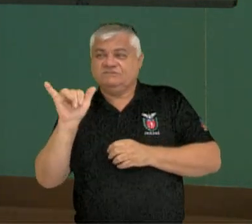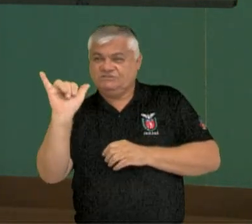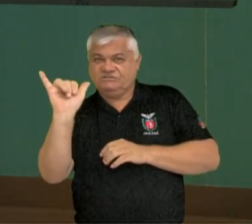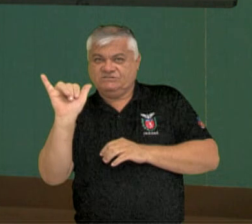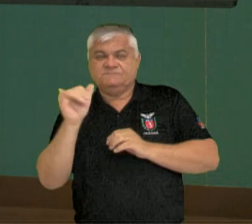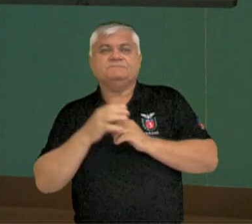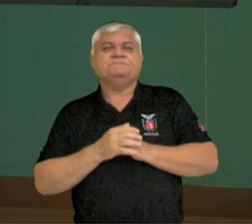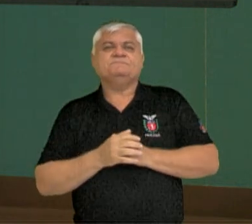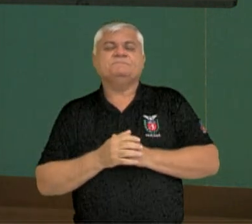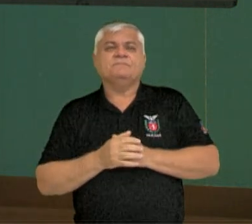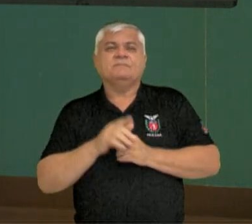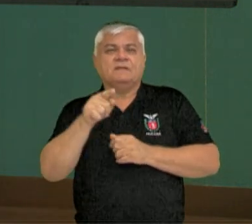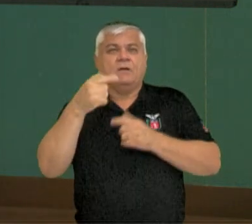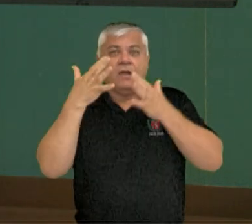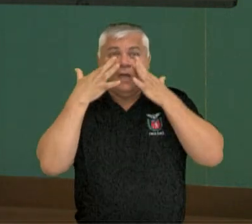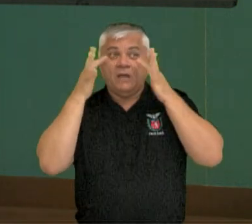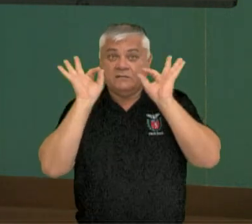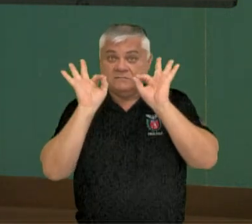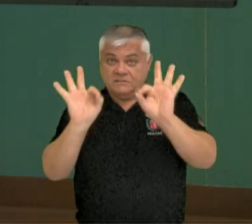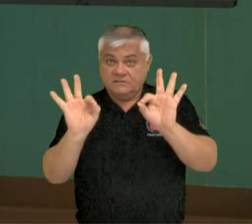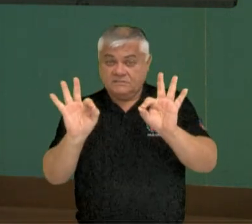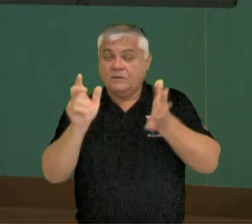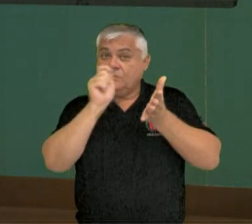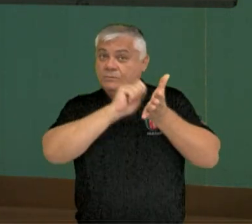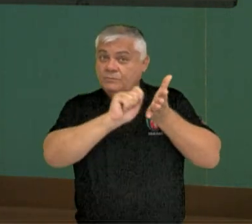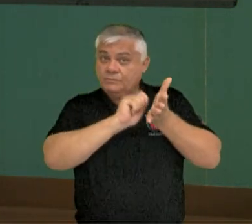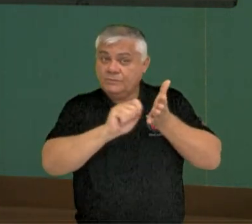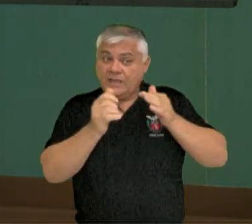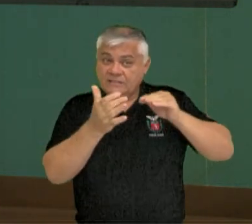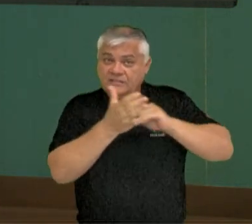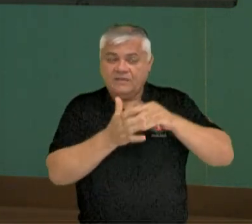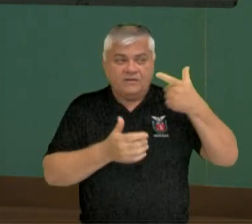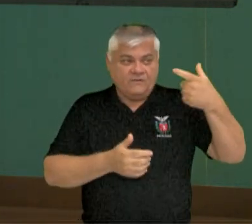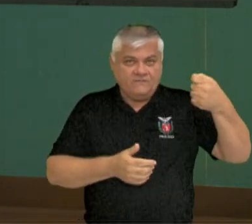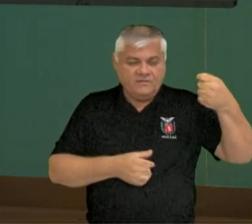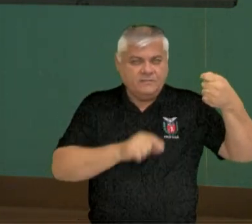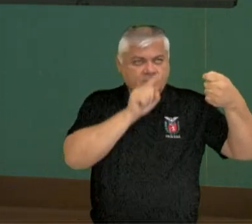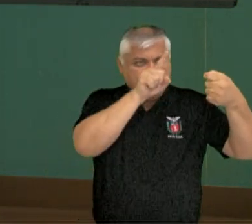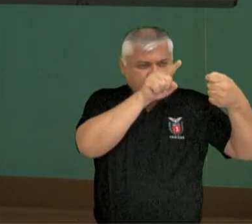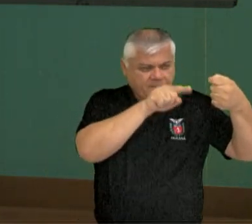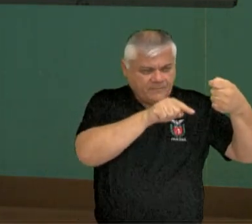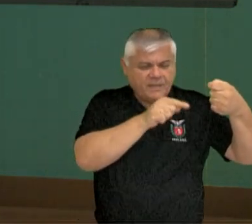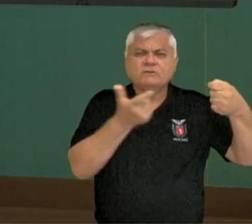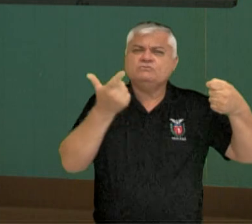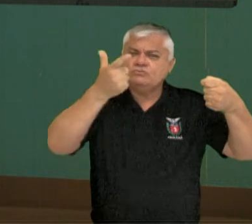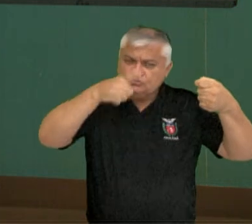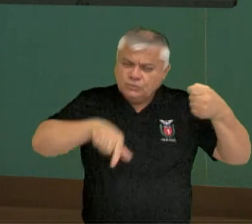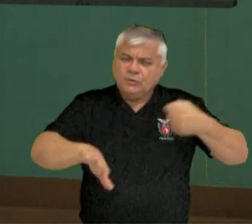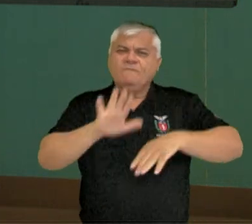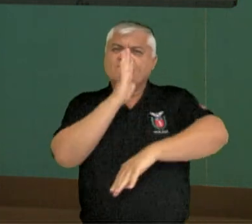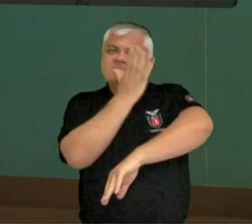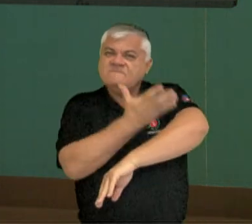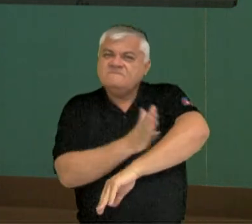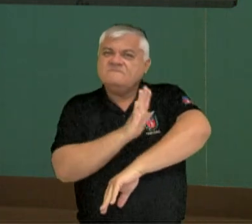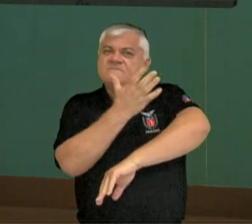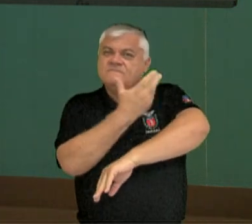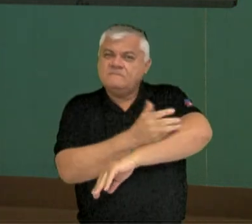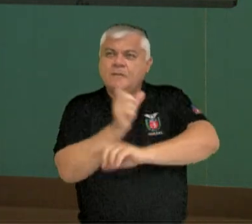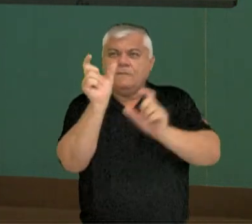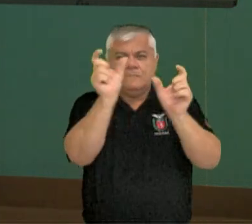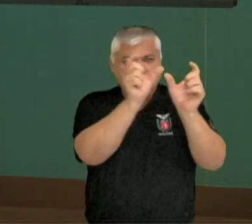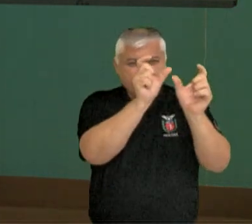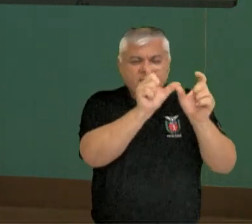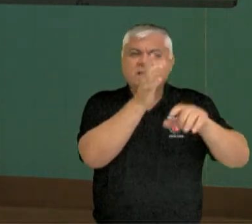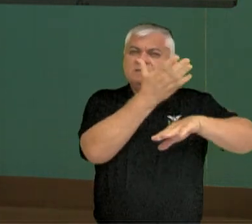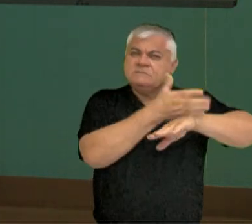ok? Então presta atenção na escrita até o 20, escreve de novo, reescreve e vai